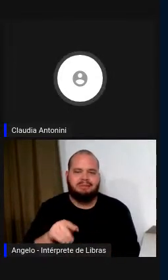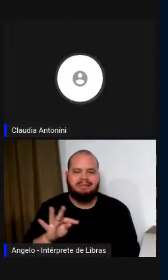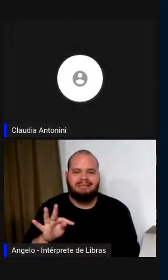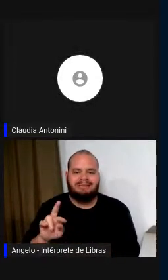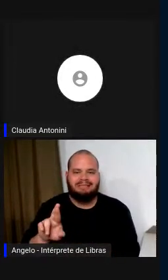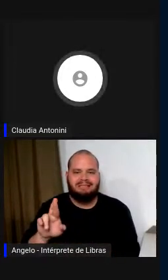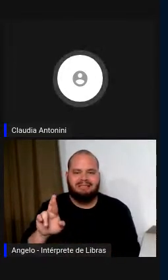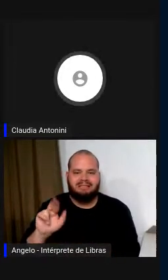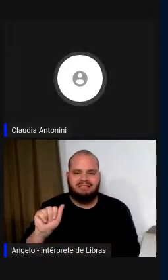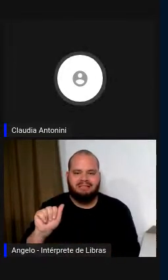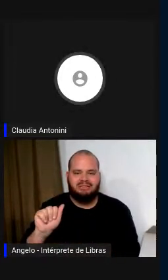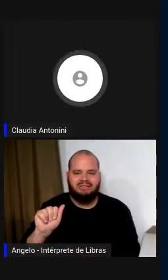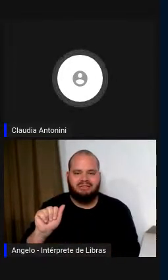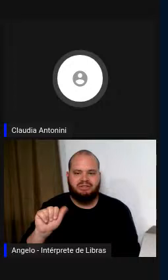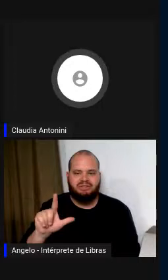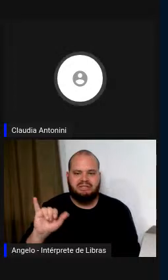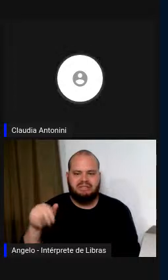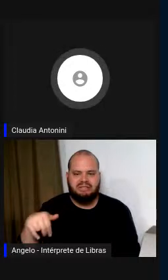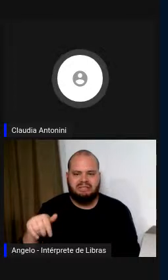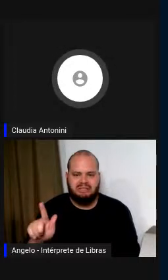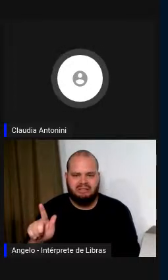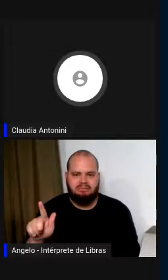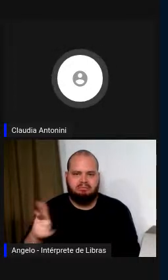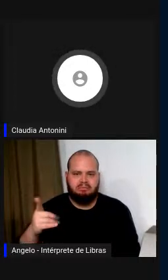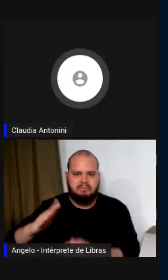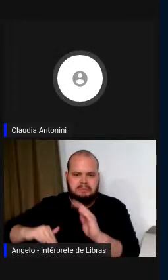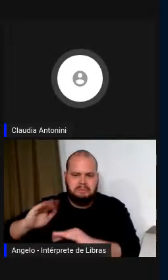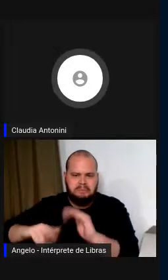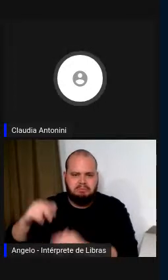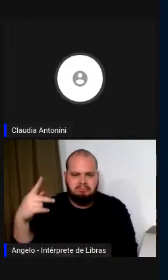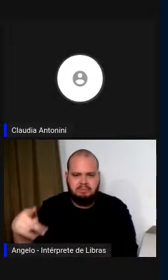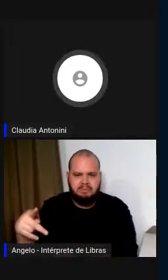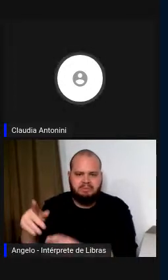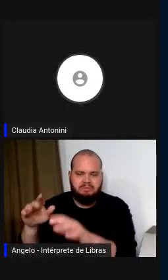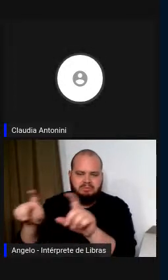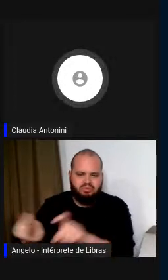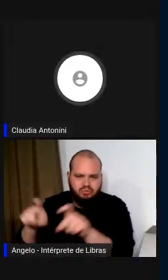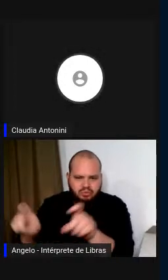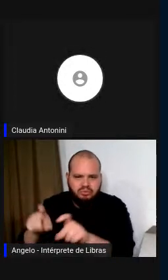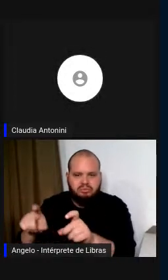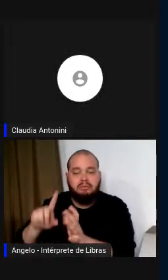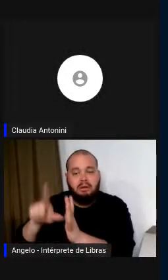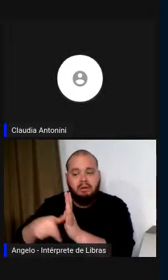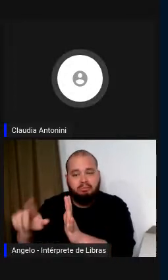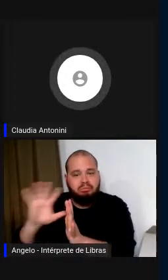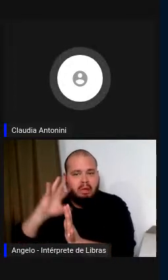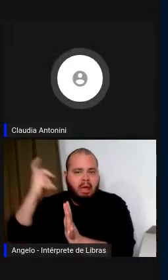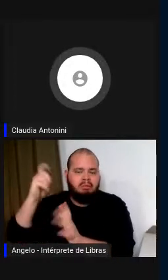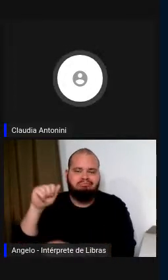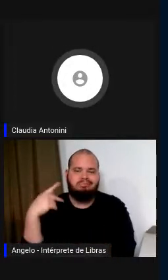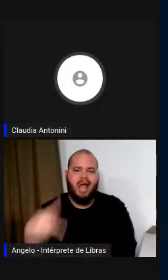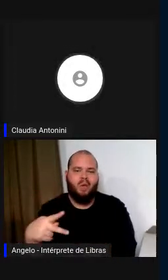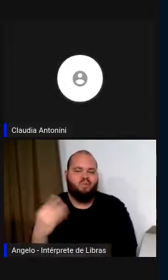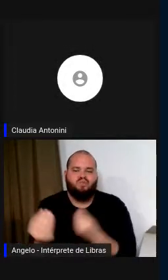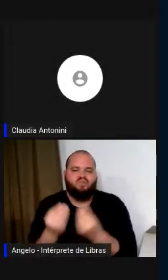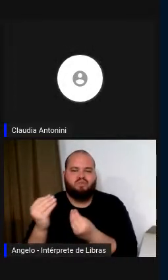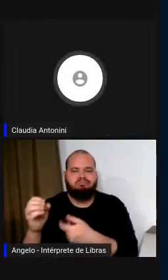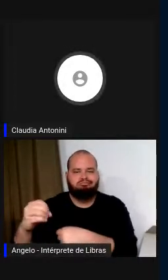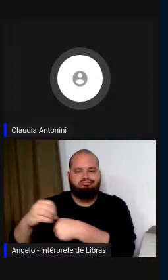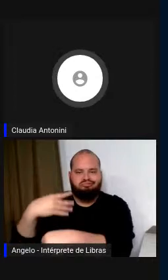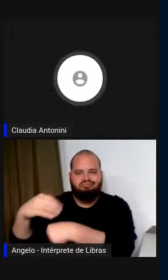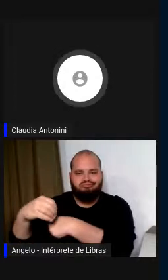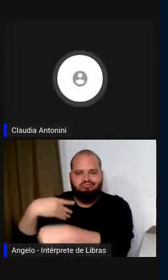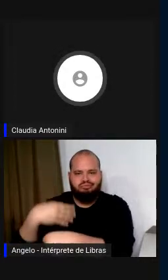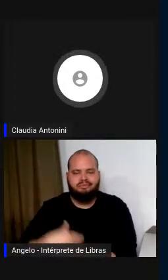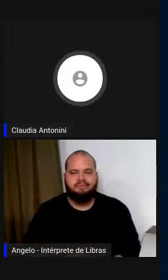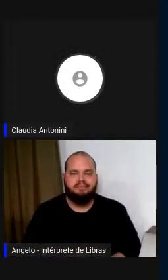o trading da máquina e depois decide automaticamente como fazer. O elemento de